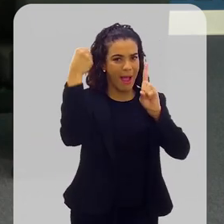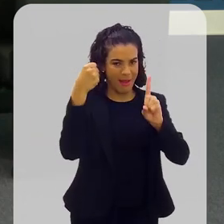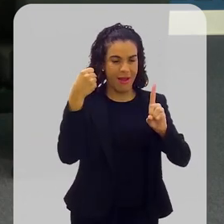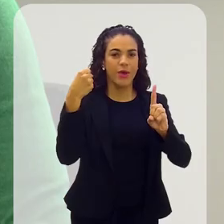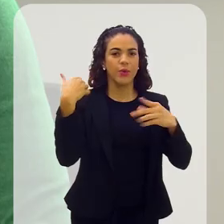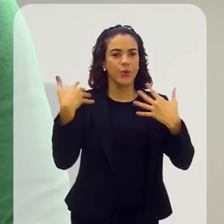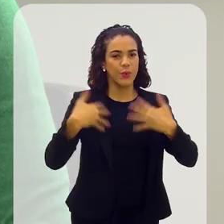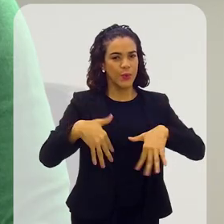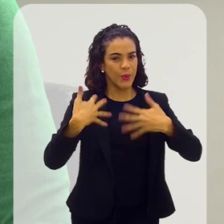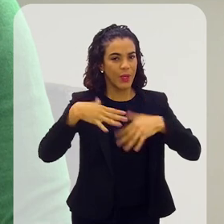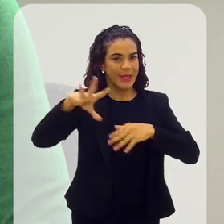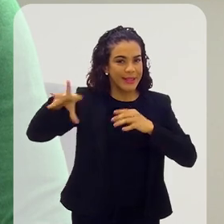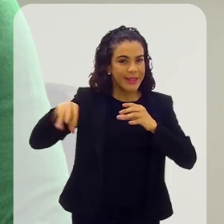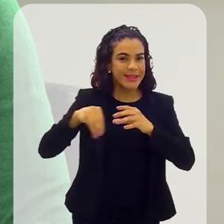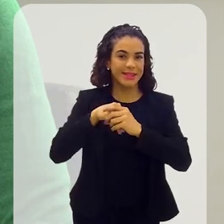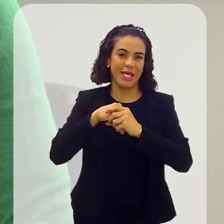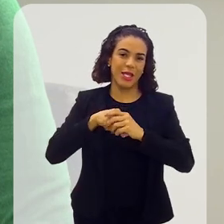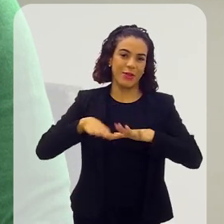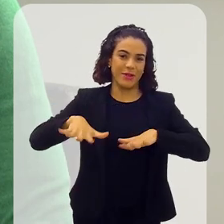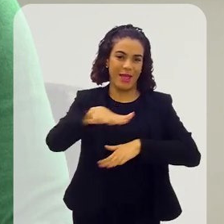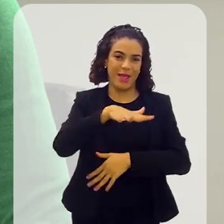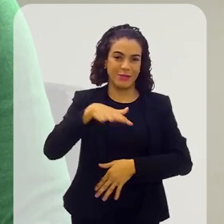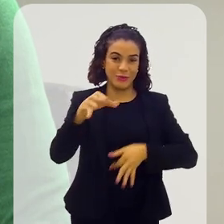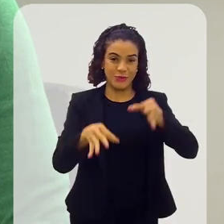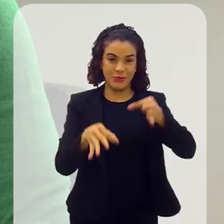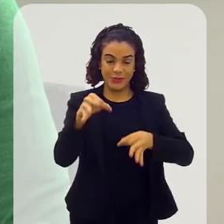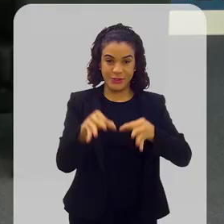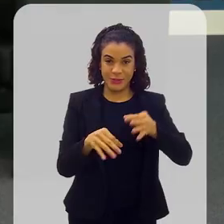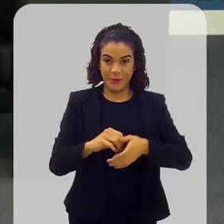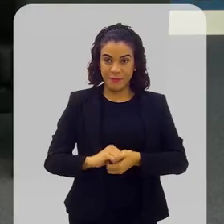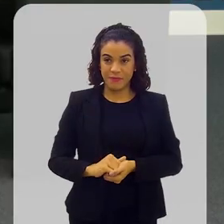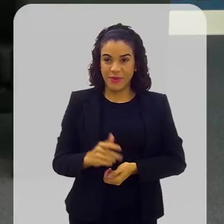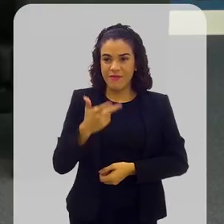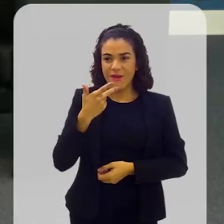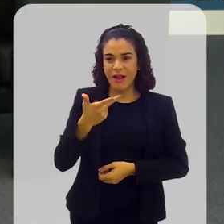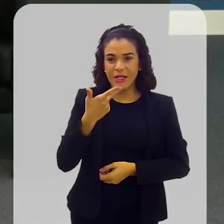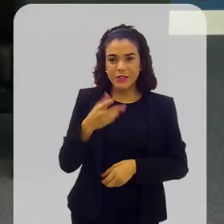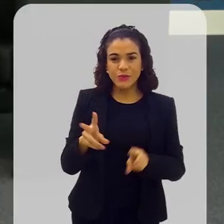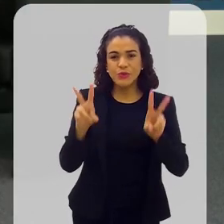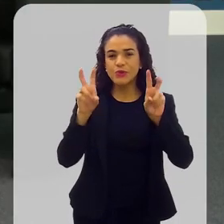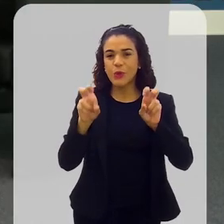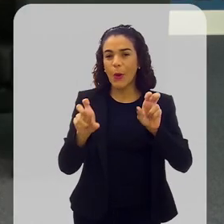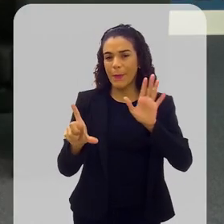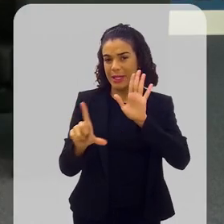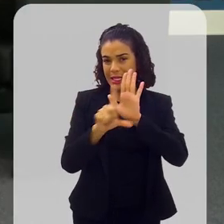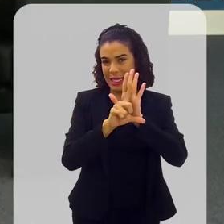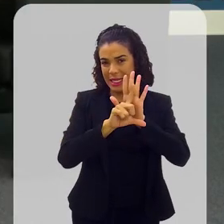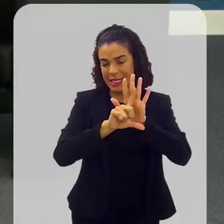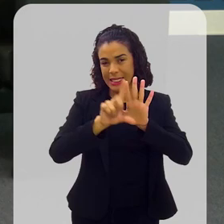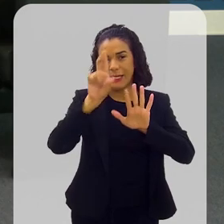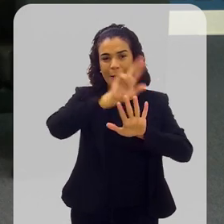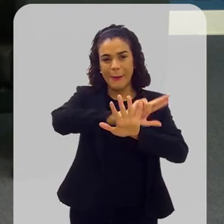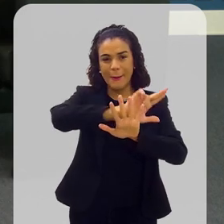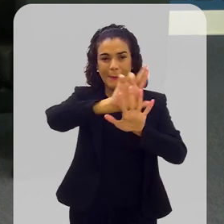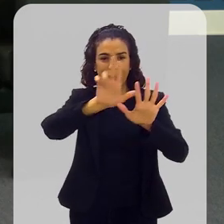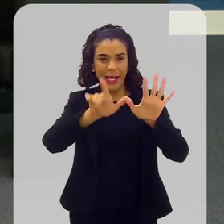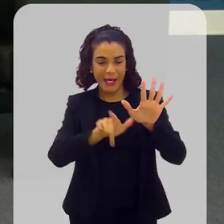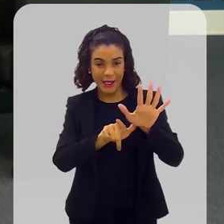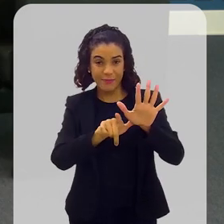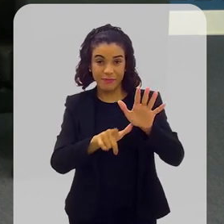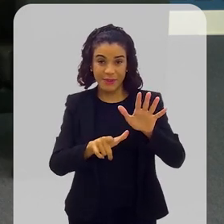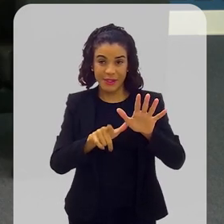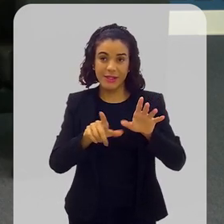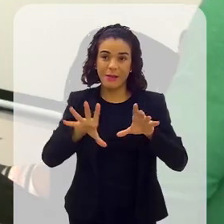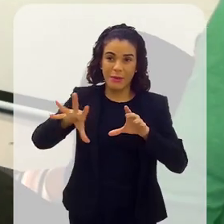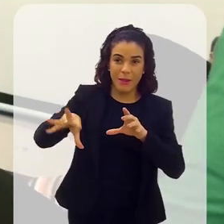dentro do nosso ordenamento jurídico. Ainda falando sobre leis e sobre dispositivos